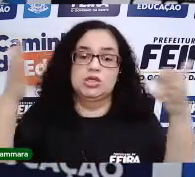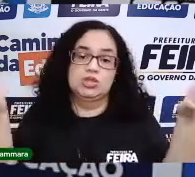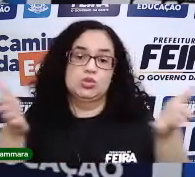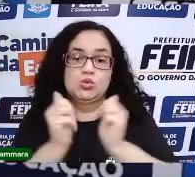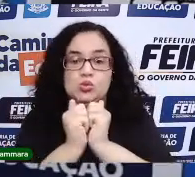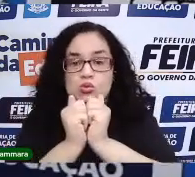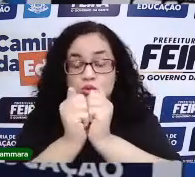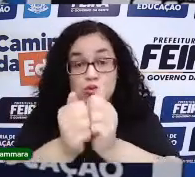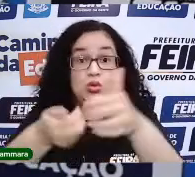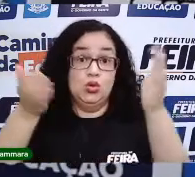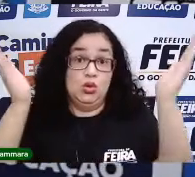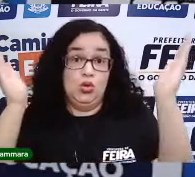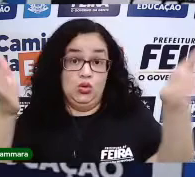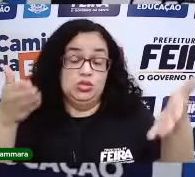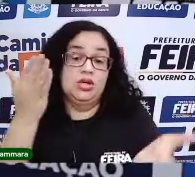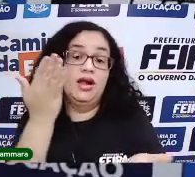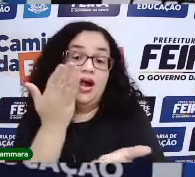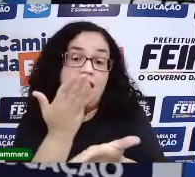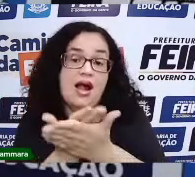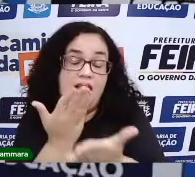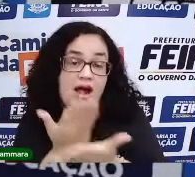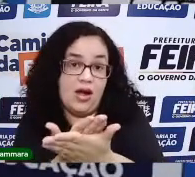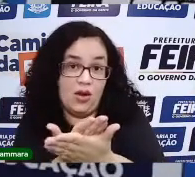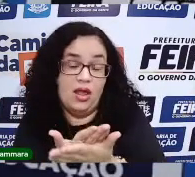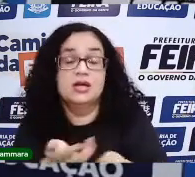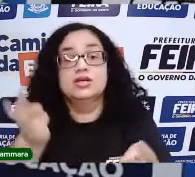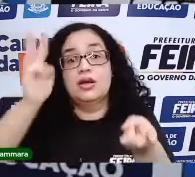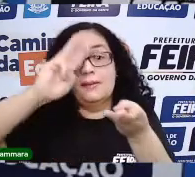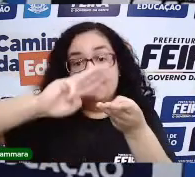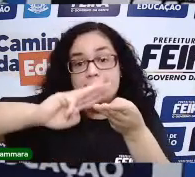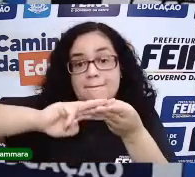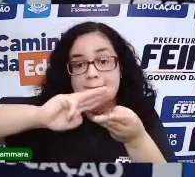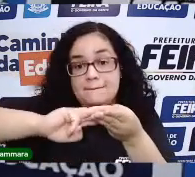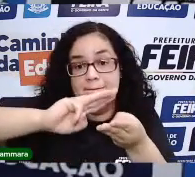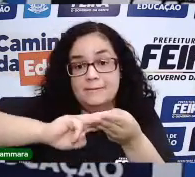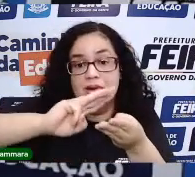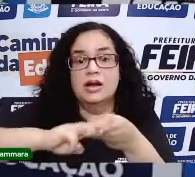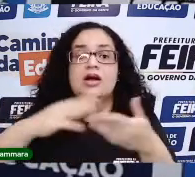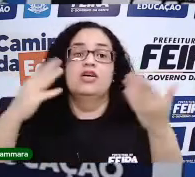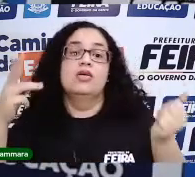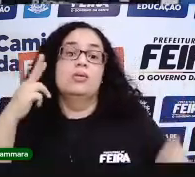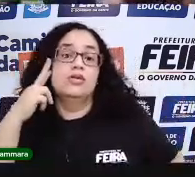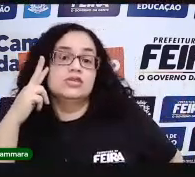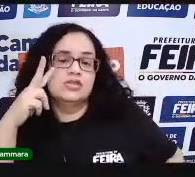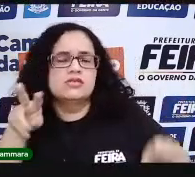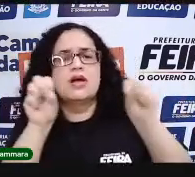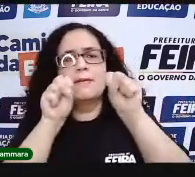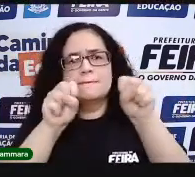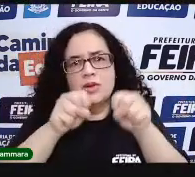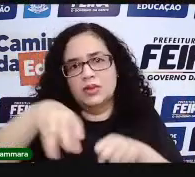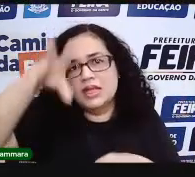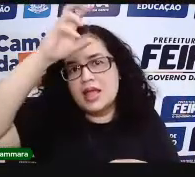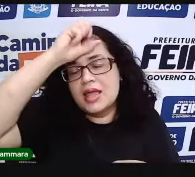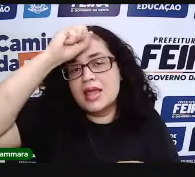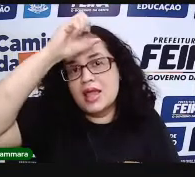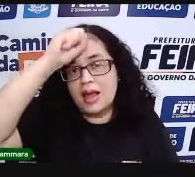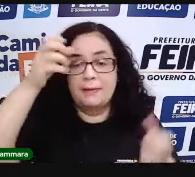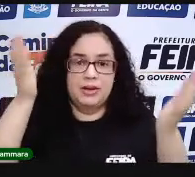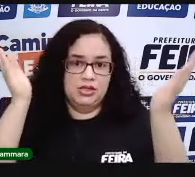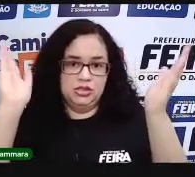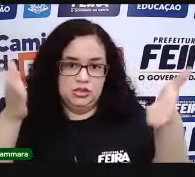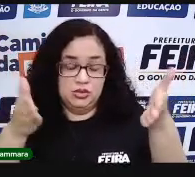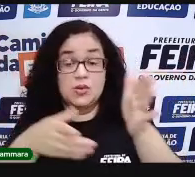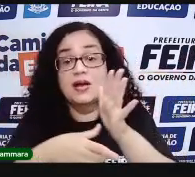momento com vocês. E hoje, a nossa aula é de matemática. Vamos ver o que é que nós vamos poder aprender hoje?